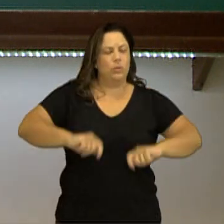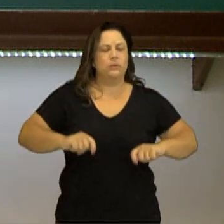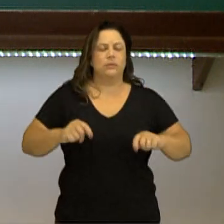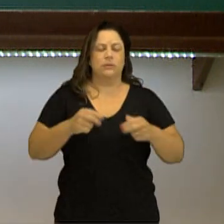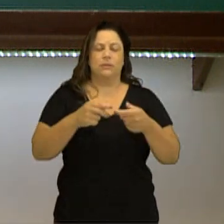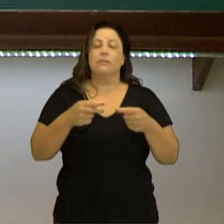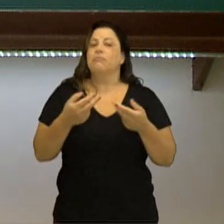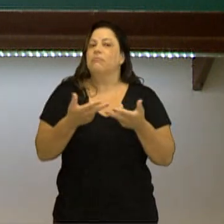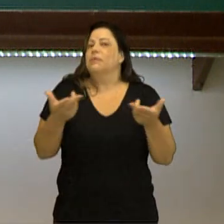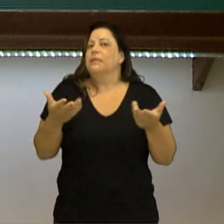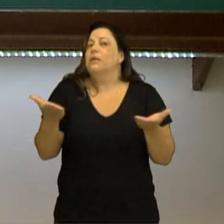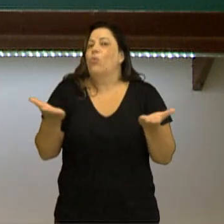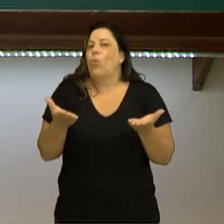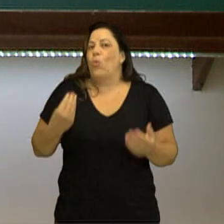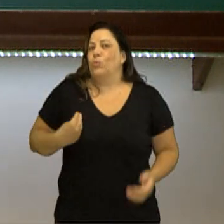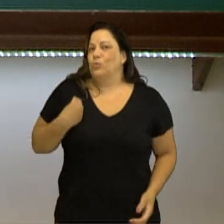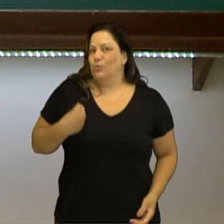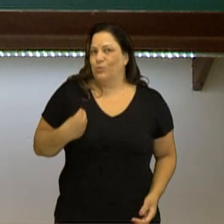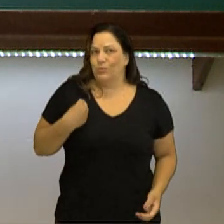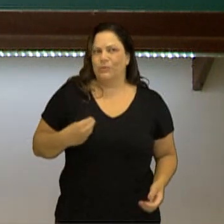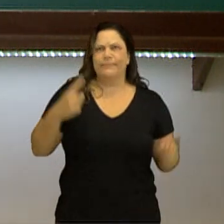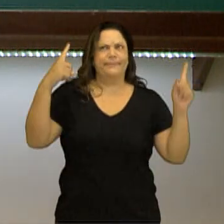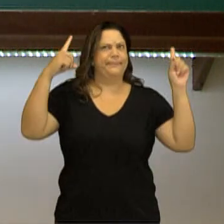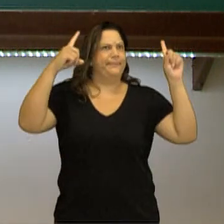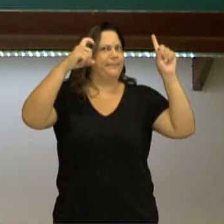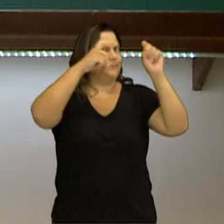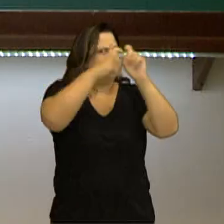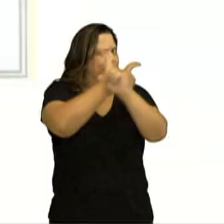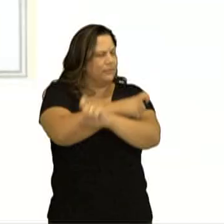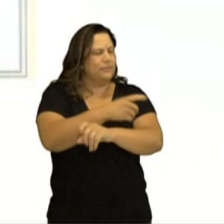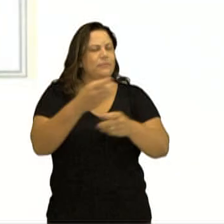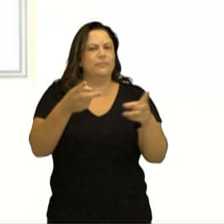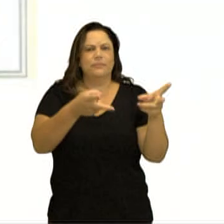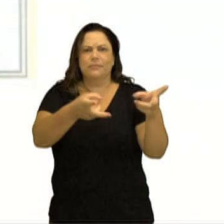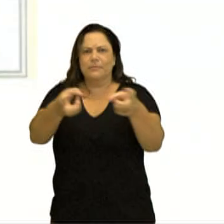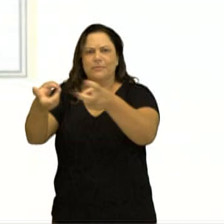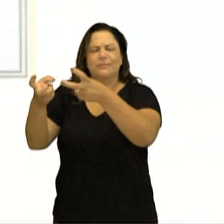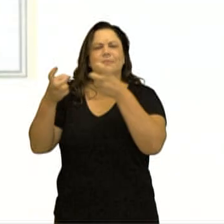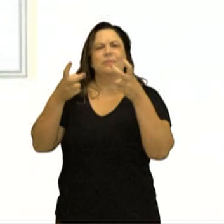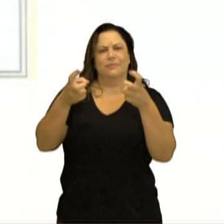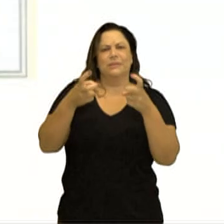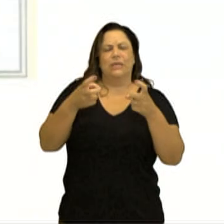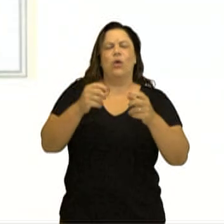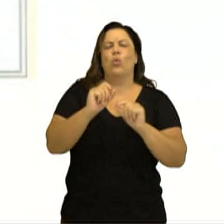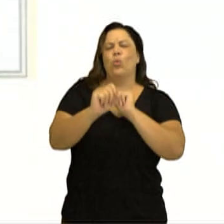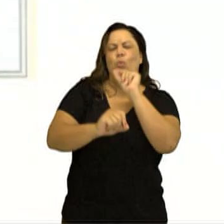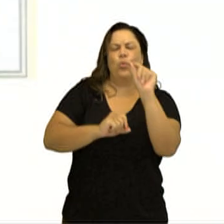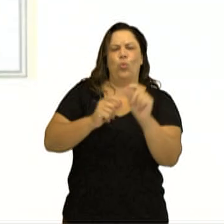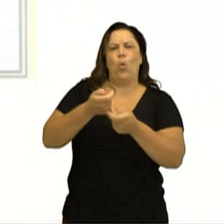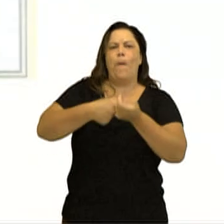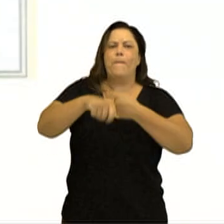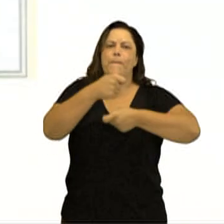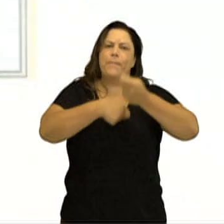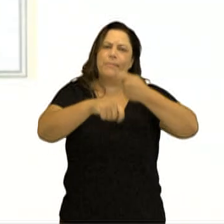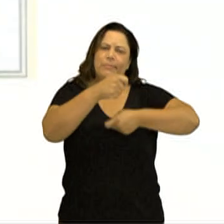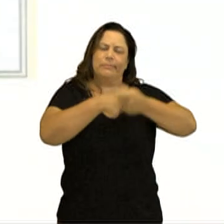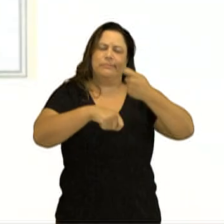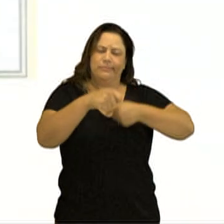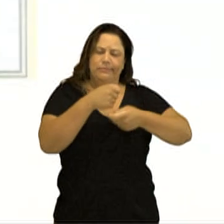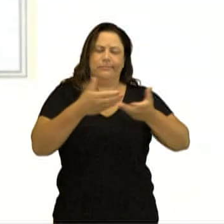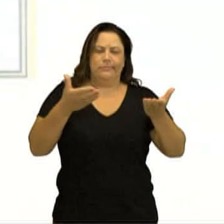vivemos hoje. Mas fica difícil quando a gente percebe os fluxos comerciais em que nós estamos inseridos.